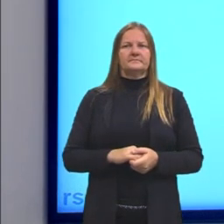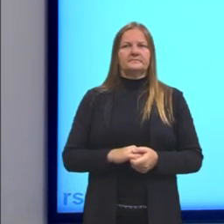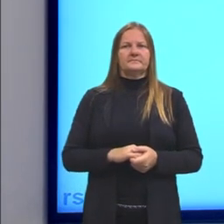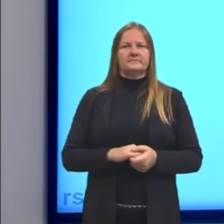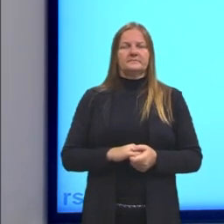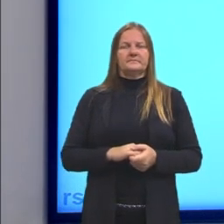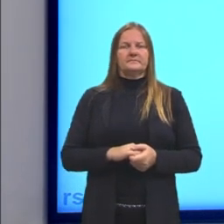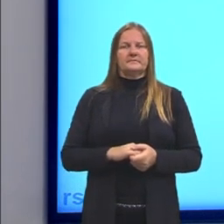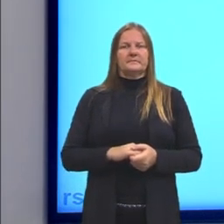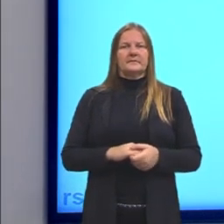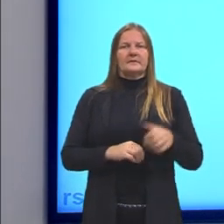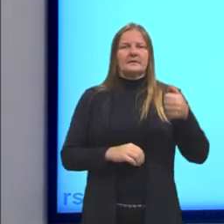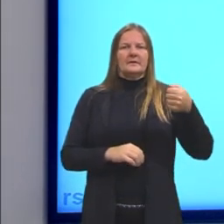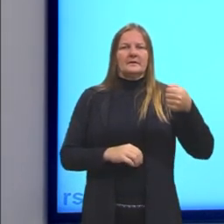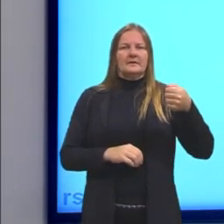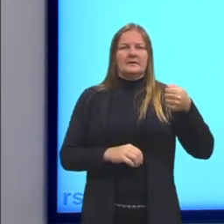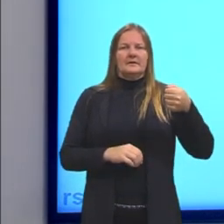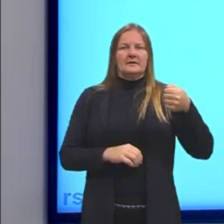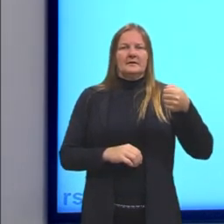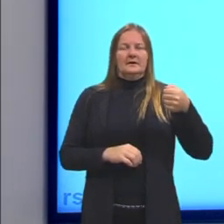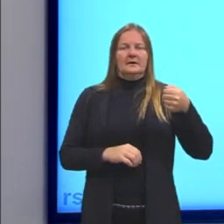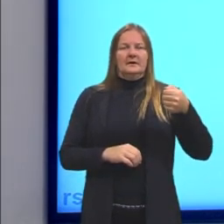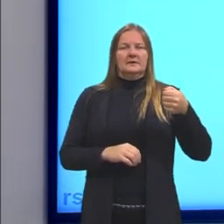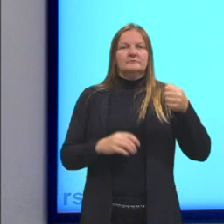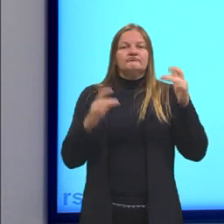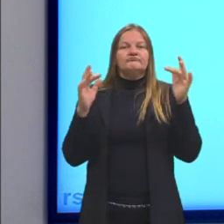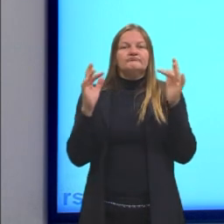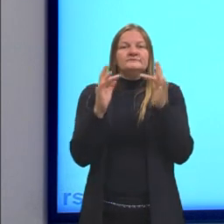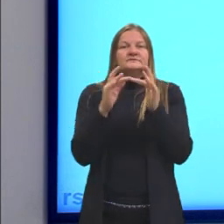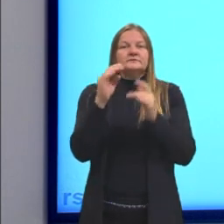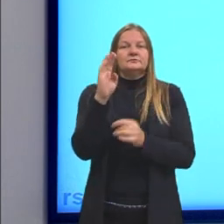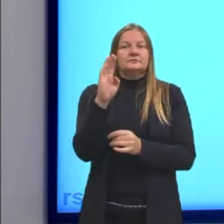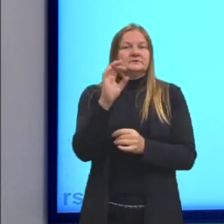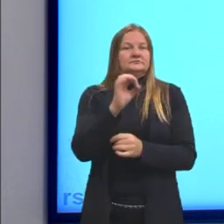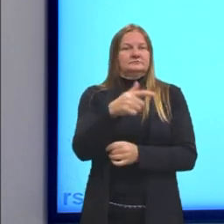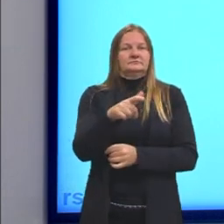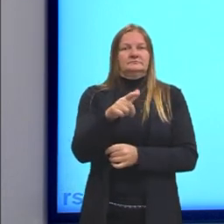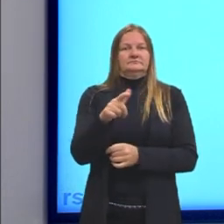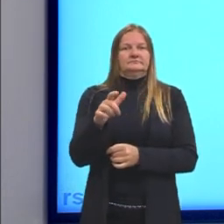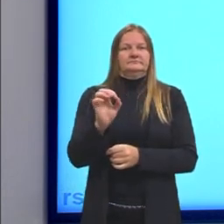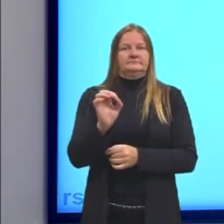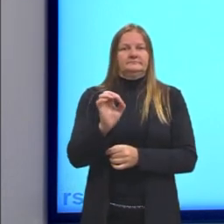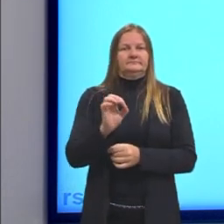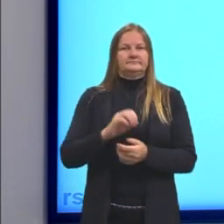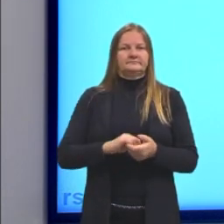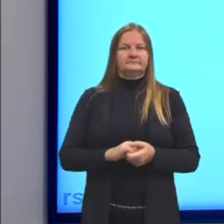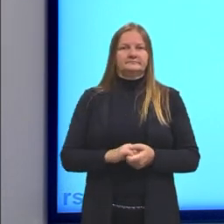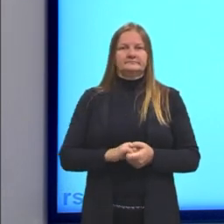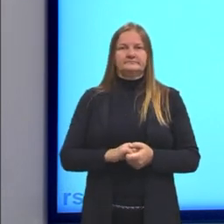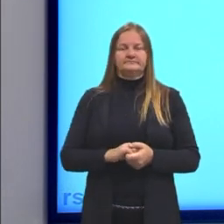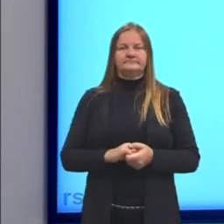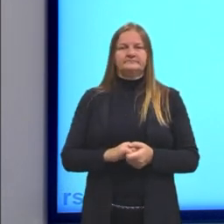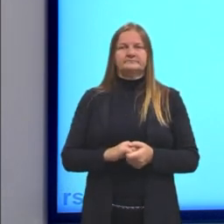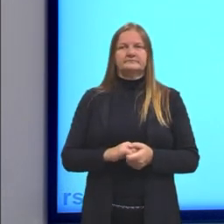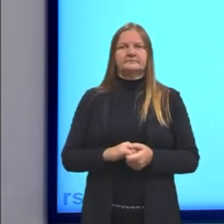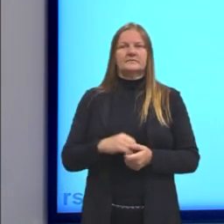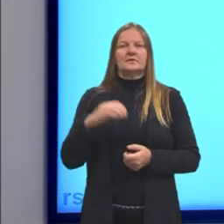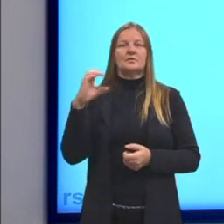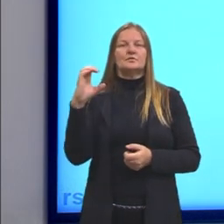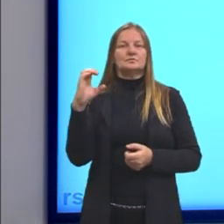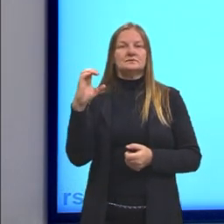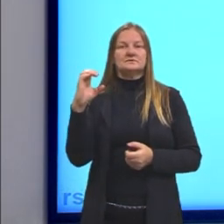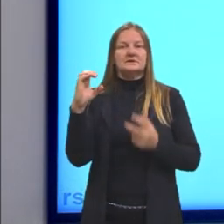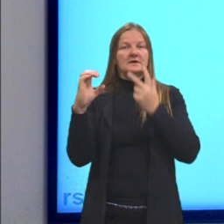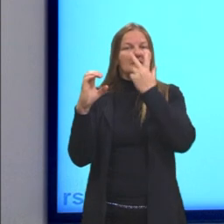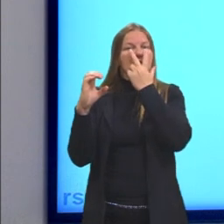gente não tem o A em contato diretamente com o B. Isso é importante a gente frisar. Agora o C é o mesmo